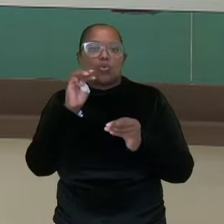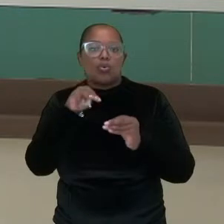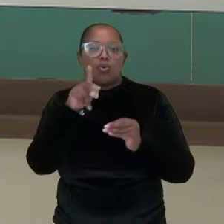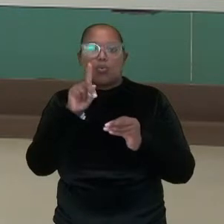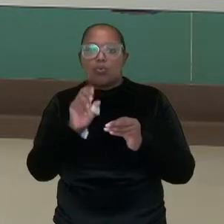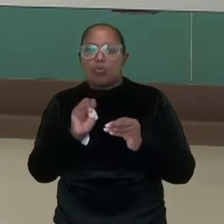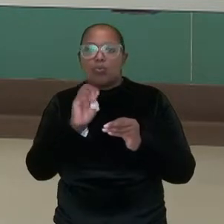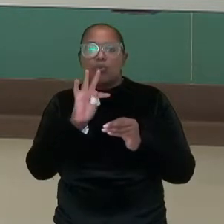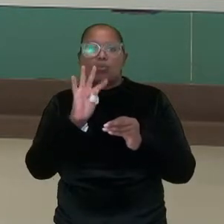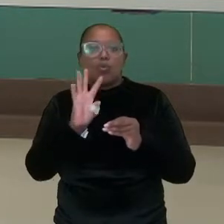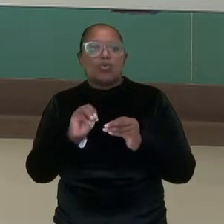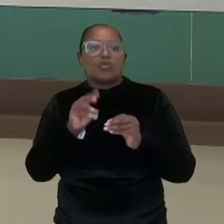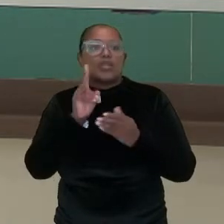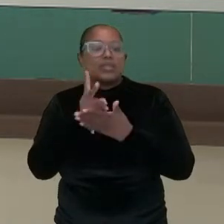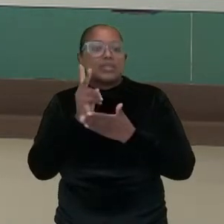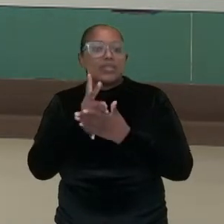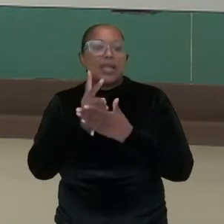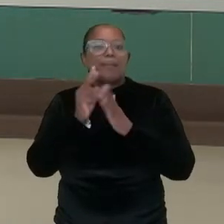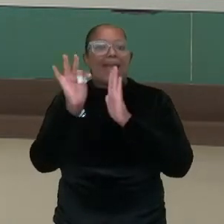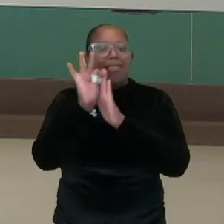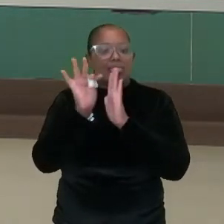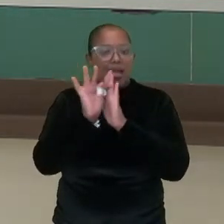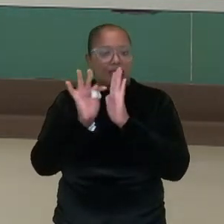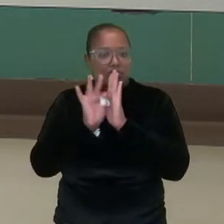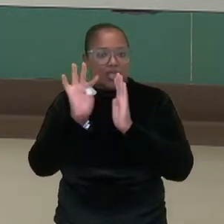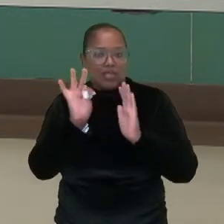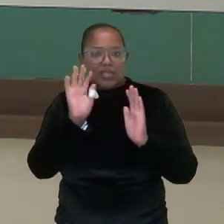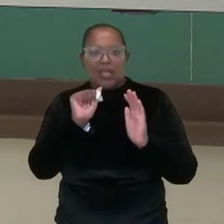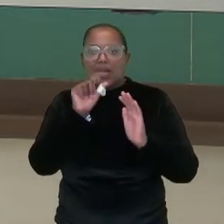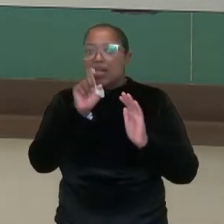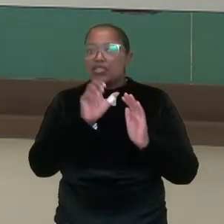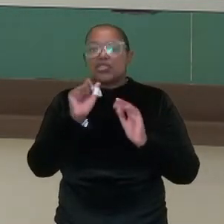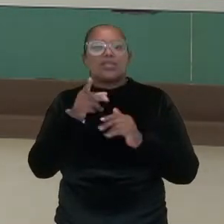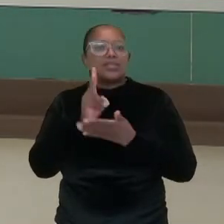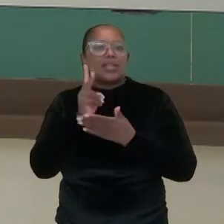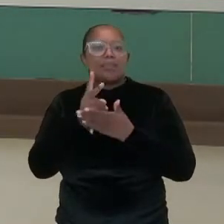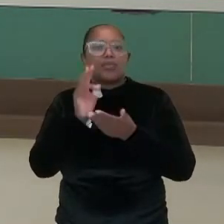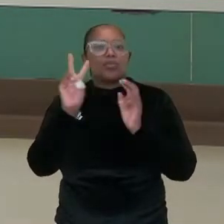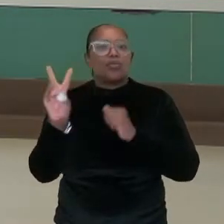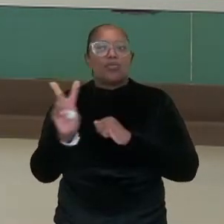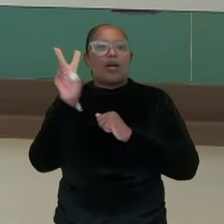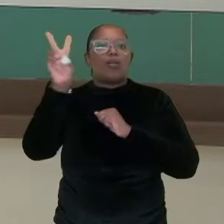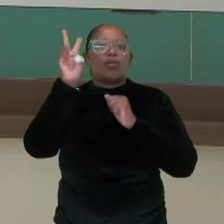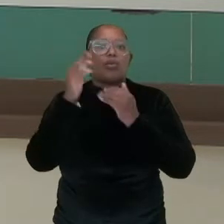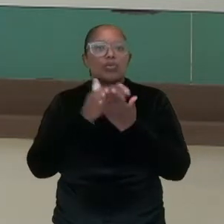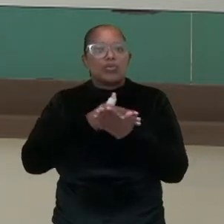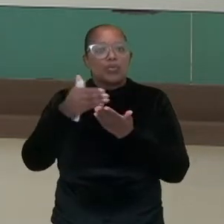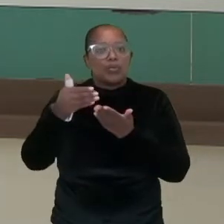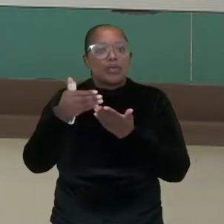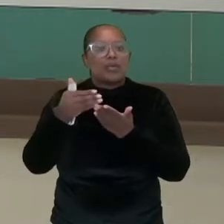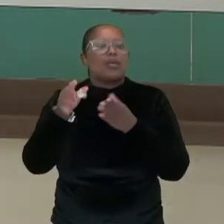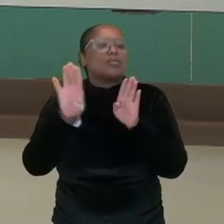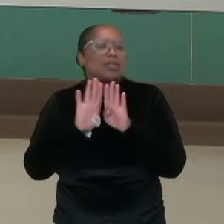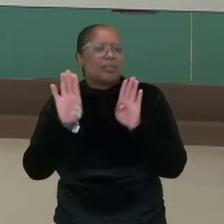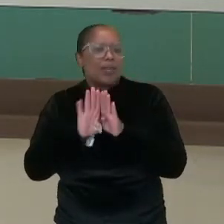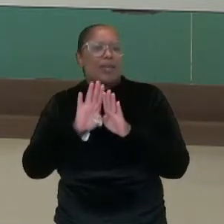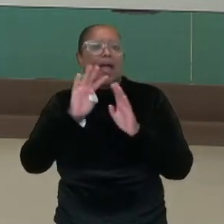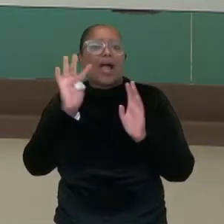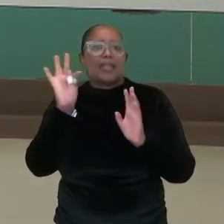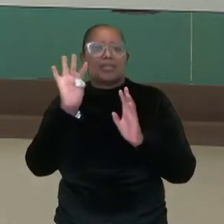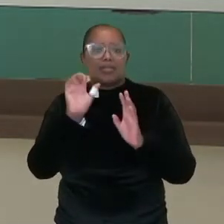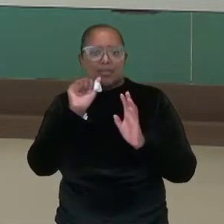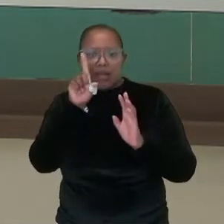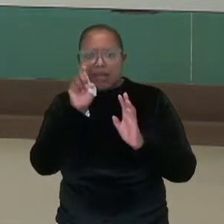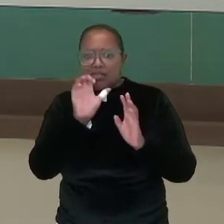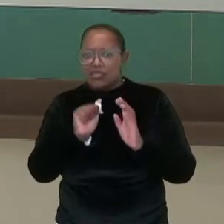sempre sobre o valor inicial, aquele que eu emprestei. Enquanto que no juro composto, a taxa é sempre calculada em